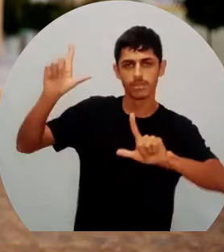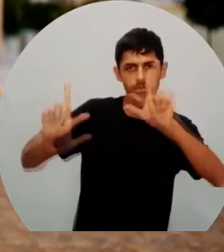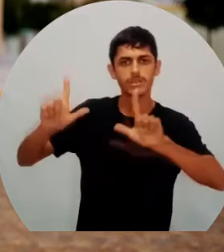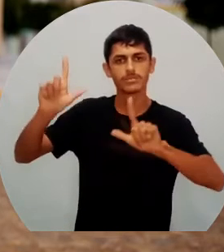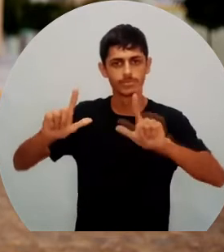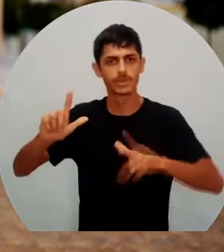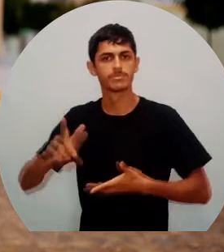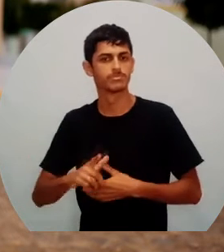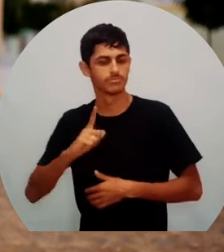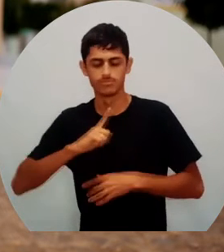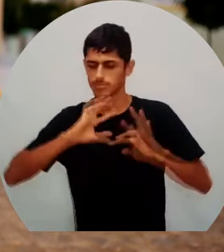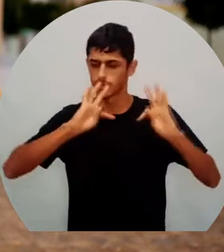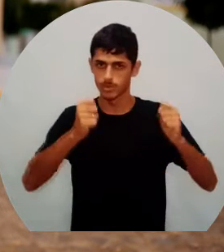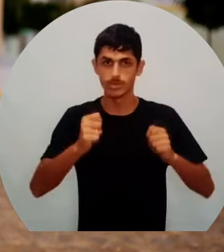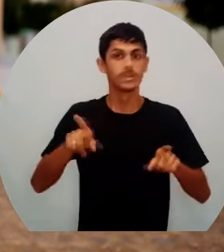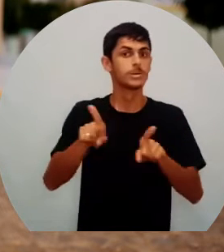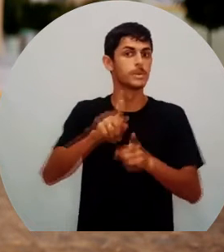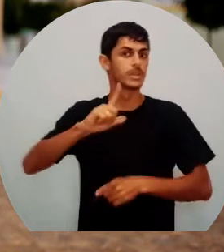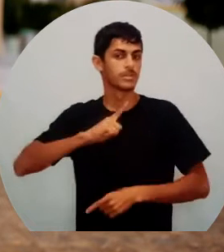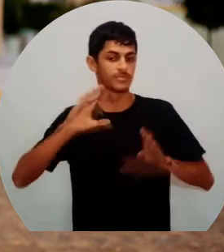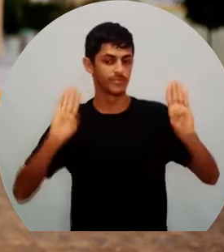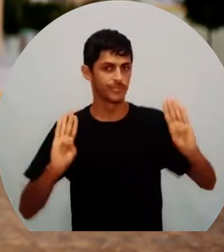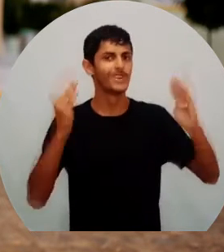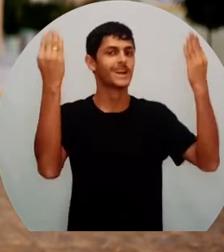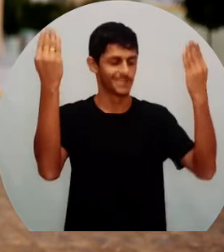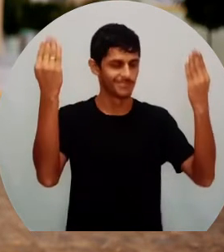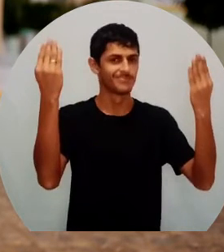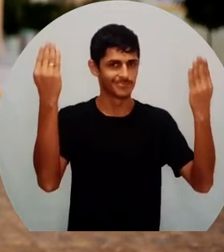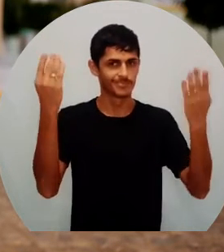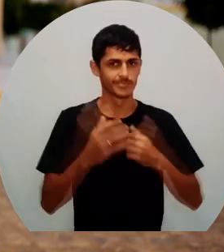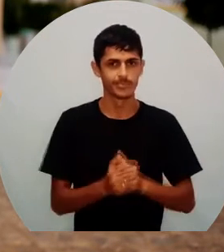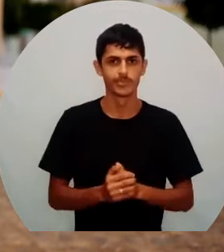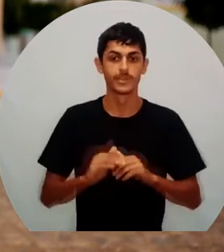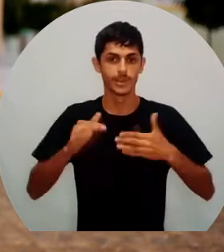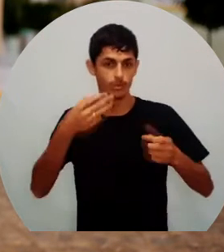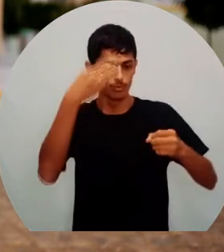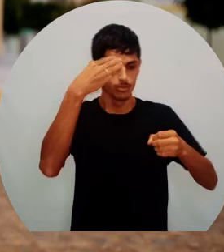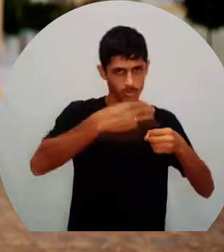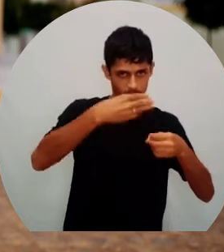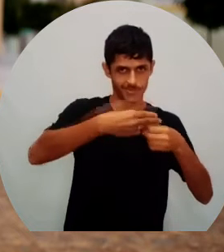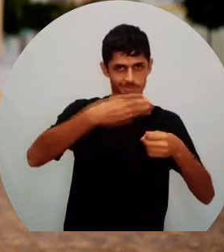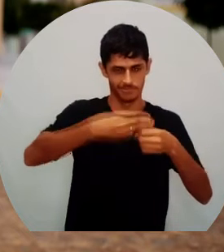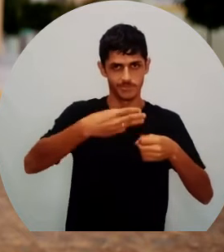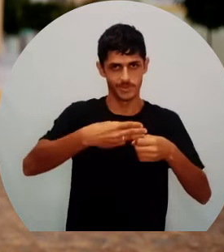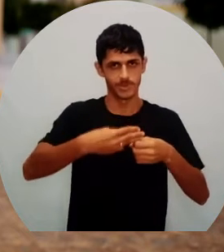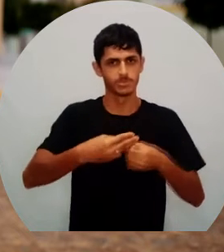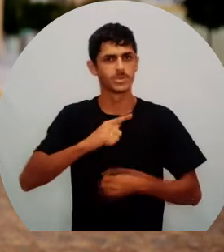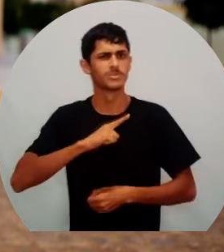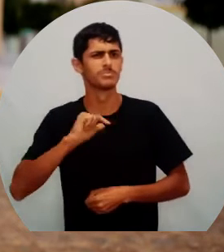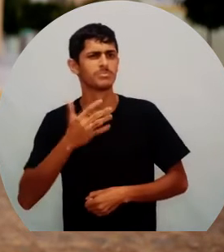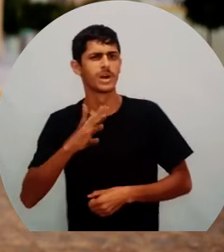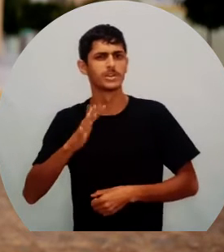Como temos a festa principal, é a festa do padroeiro. Todo o nosso distrito, incluindo a zona rural, nós temos